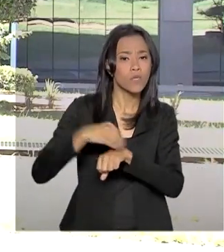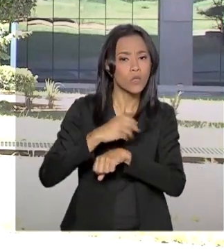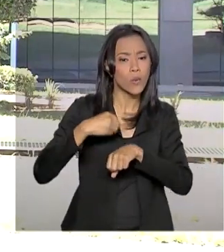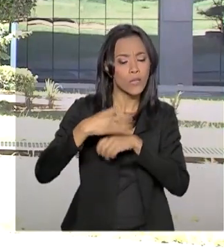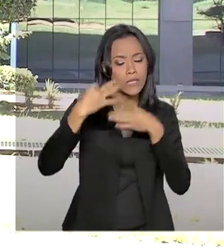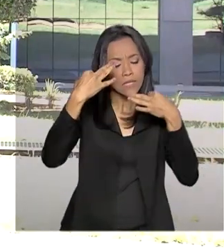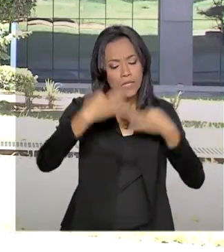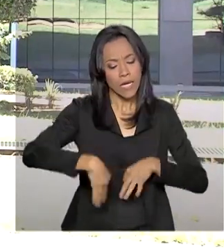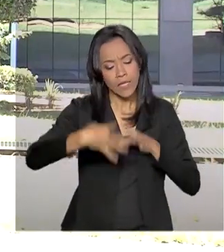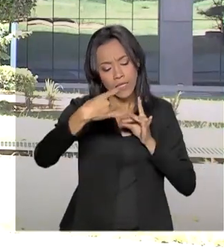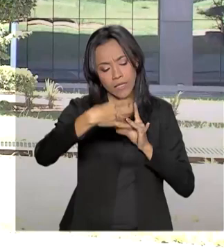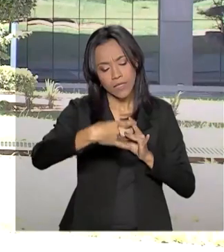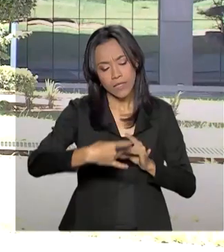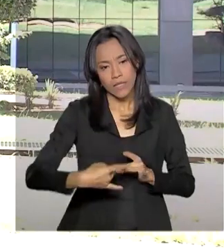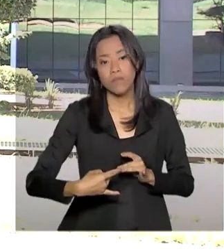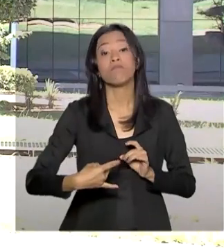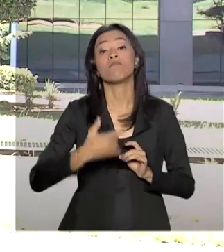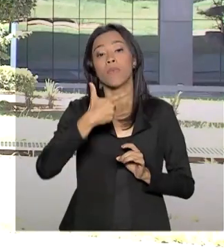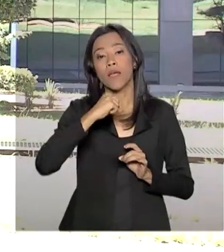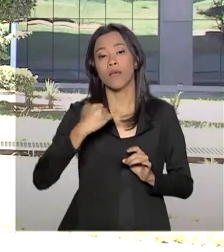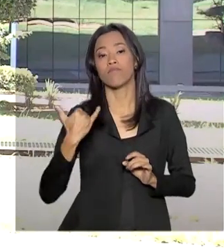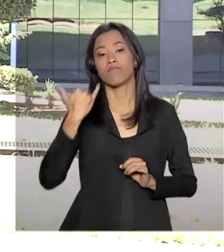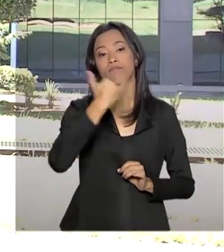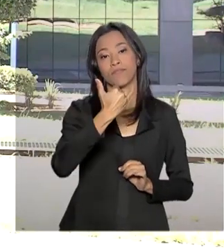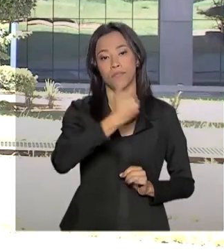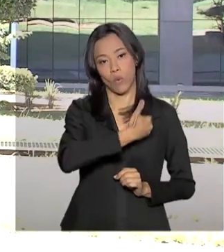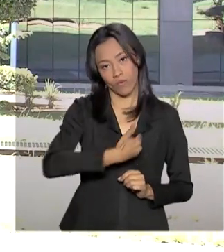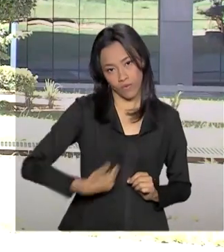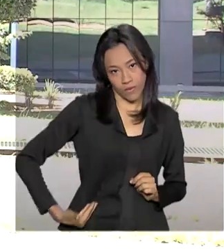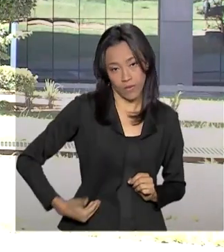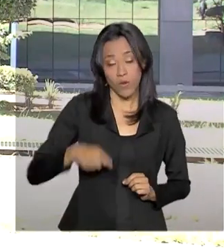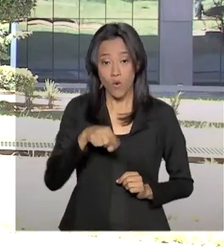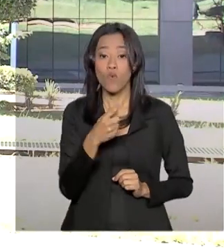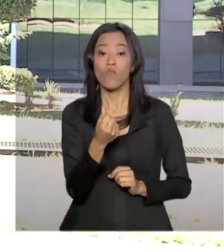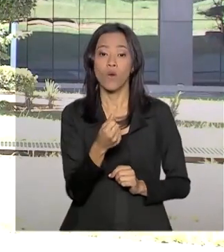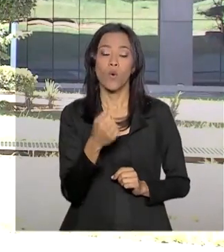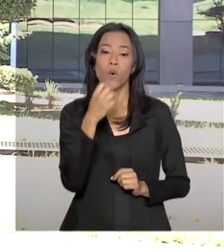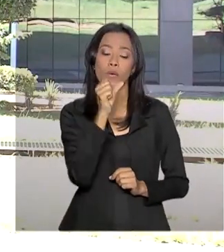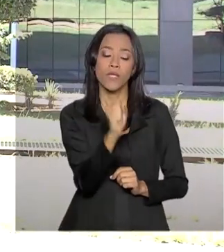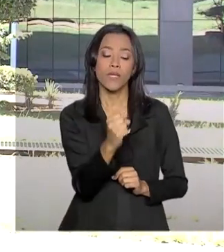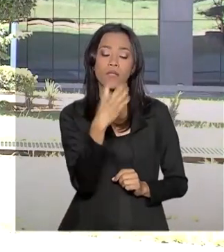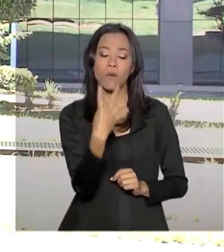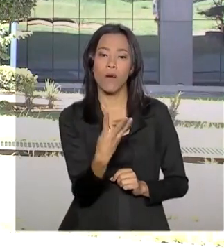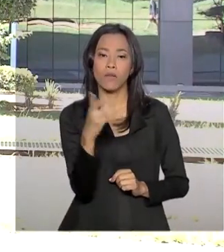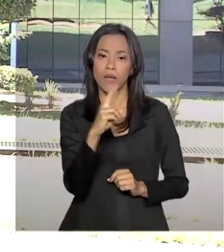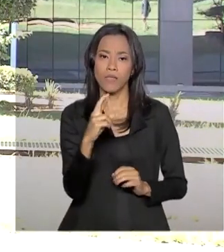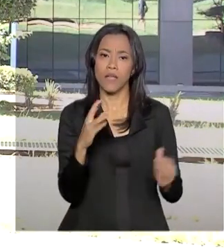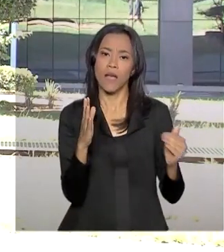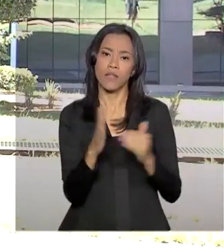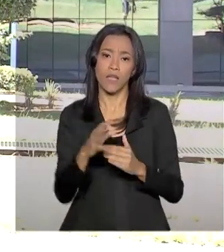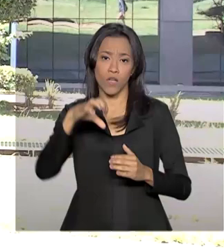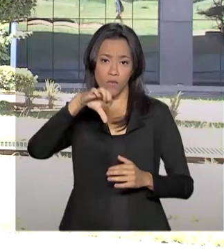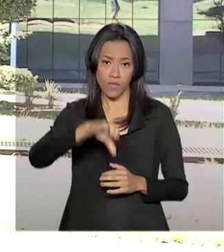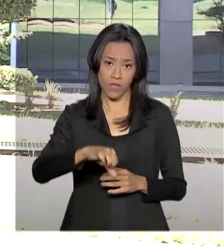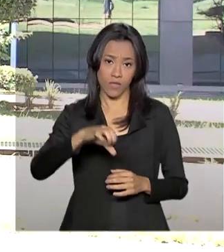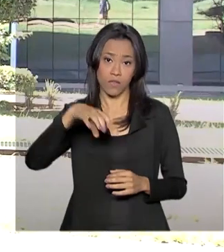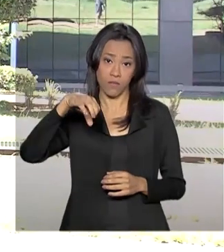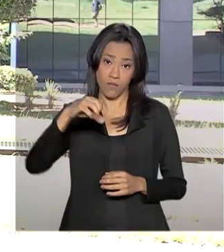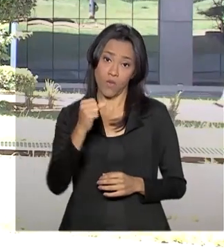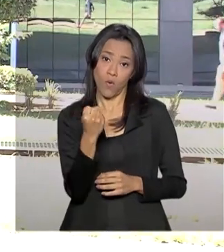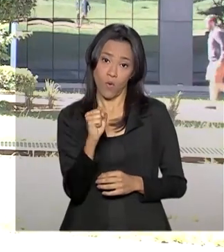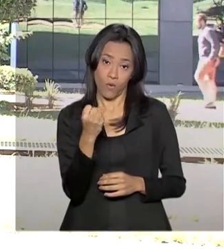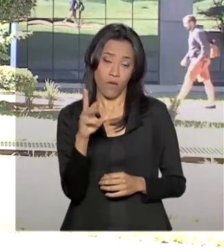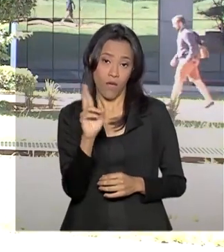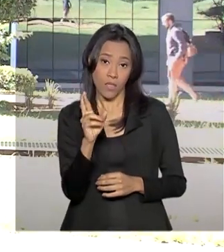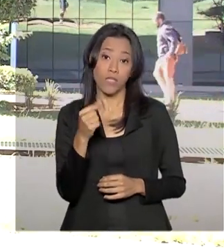todos os dados ao governo. O valor do abono varia de R$ 84,00 a R$ 998,00, de acordo com